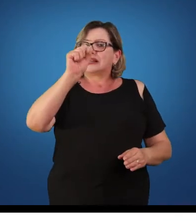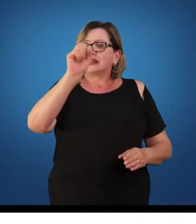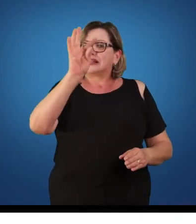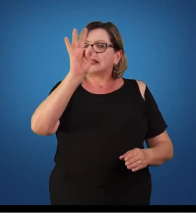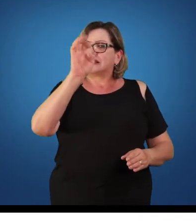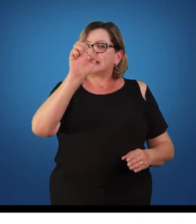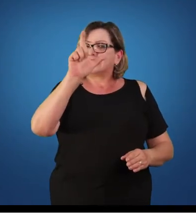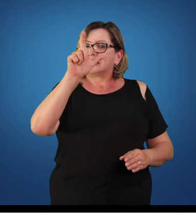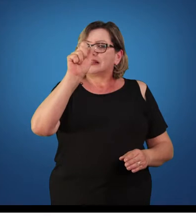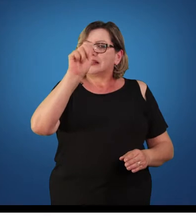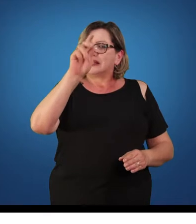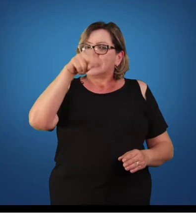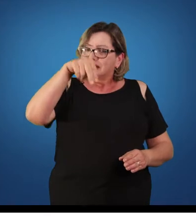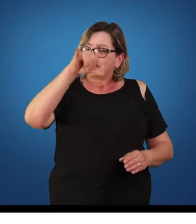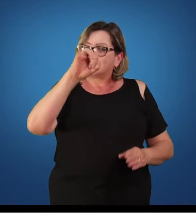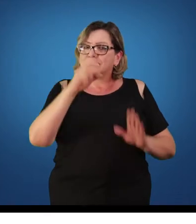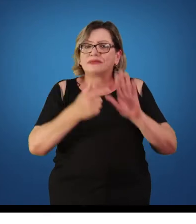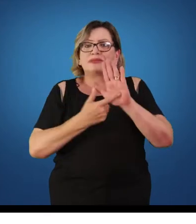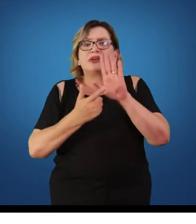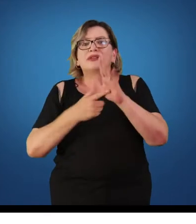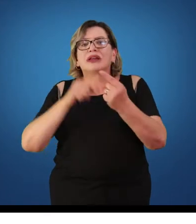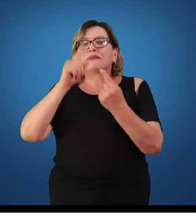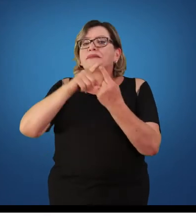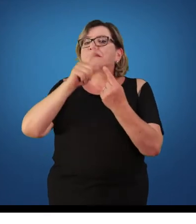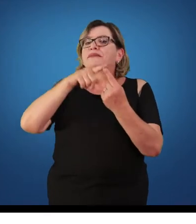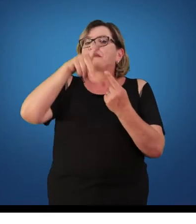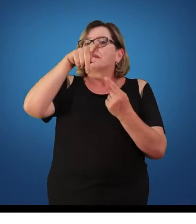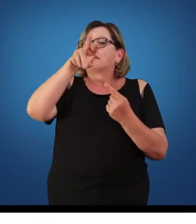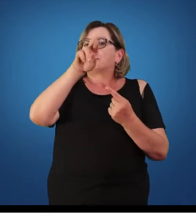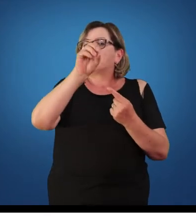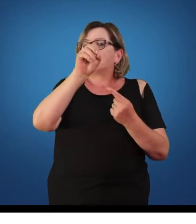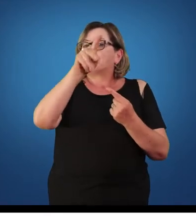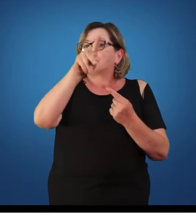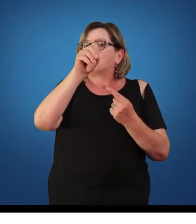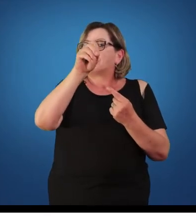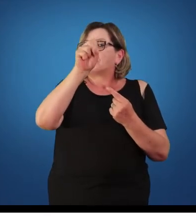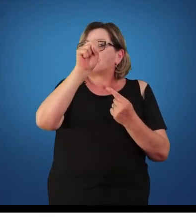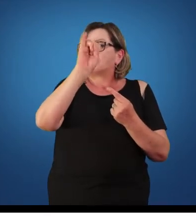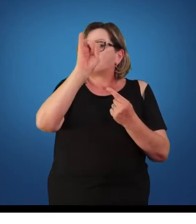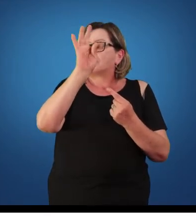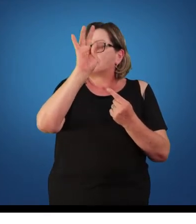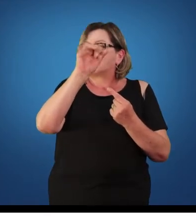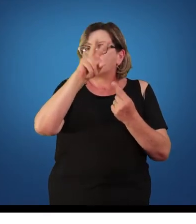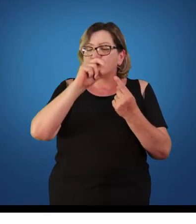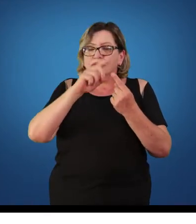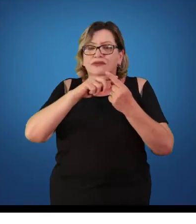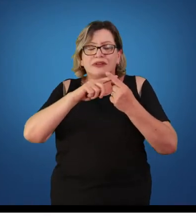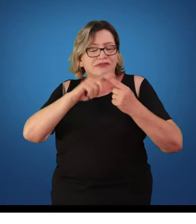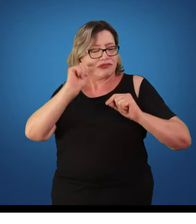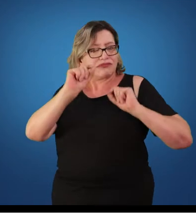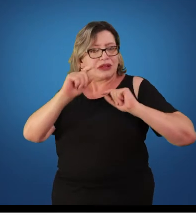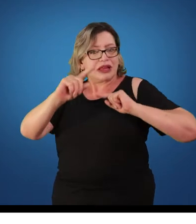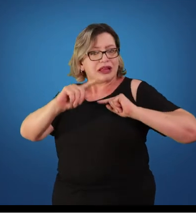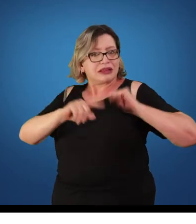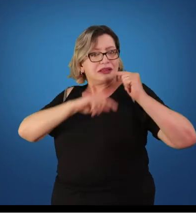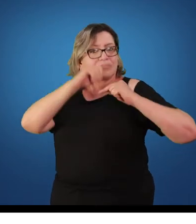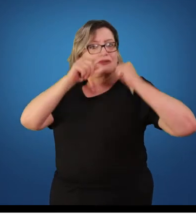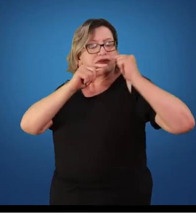não propositivas. Propositivas são as abordagens desenvolvimentista,